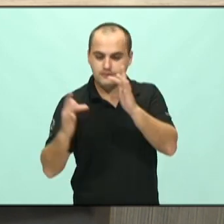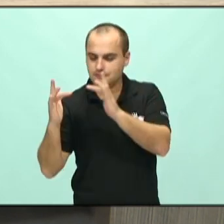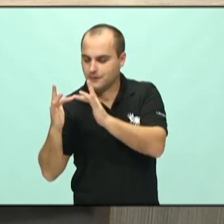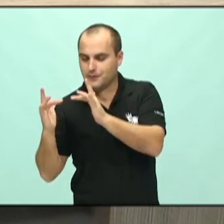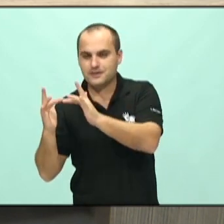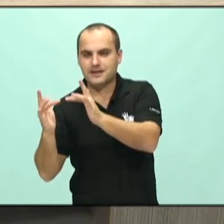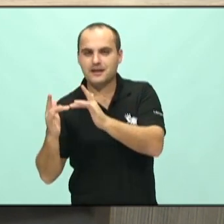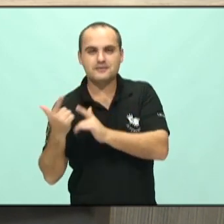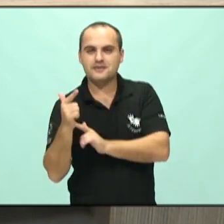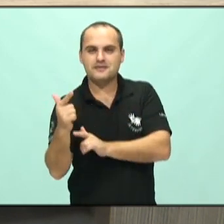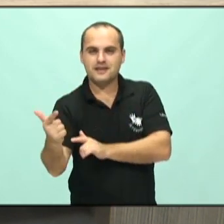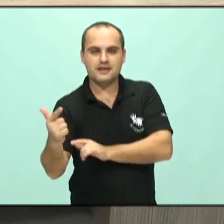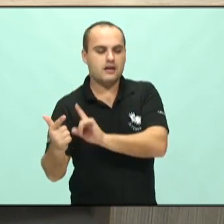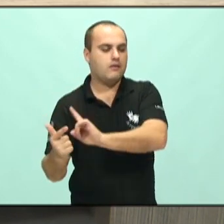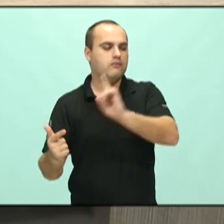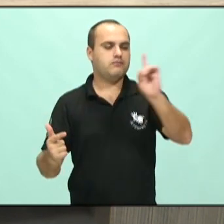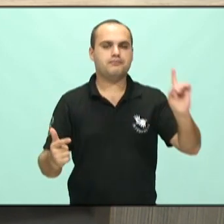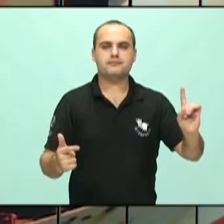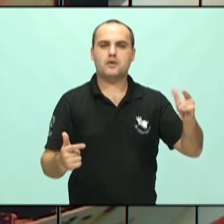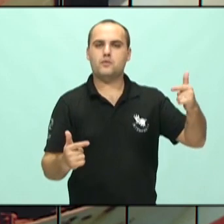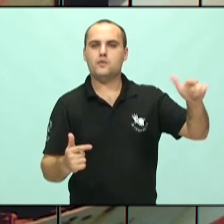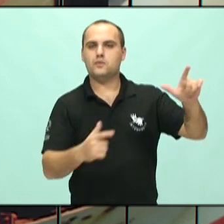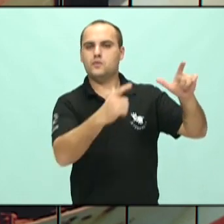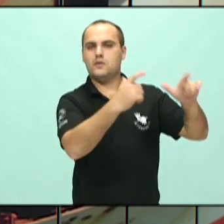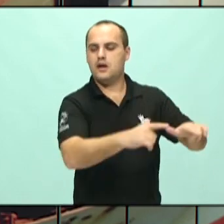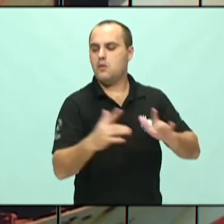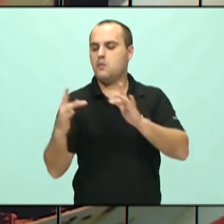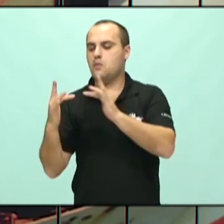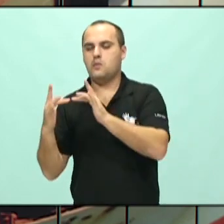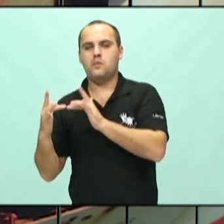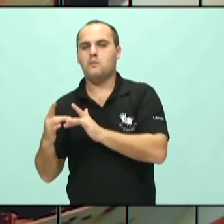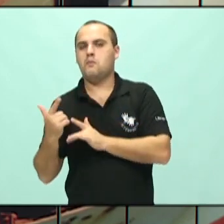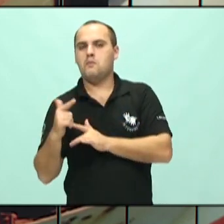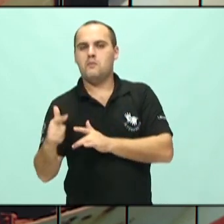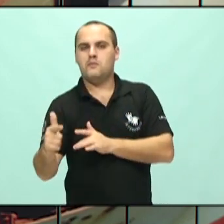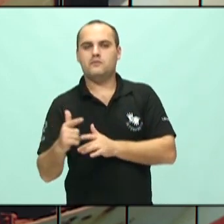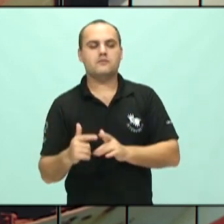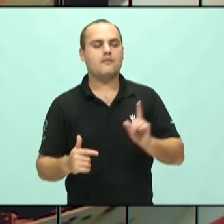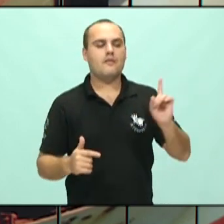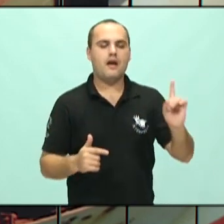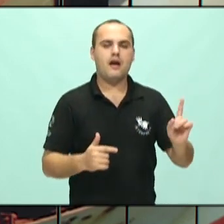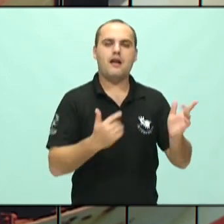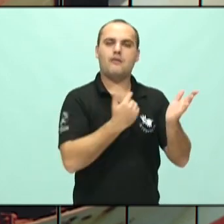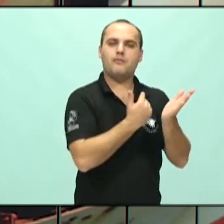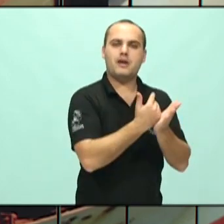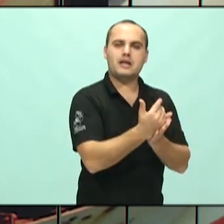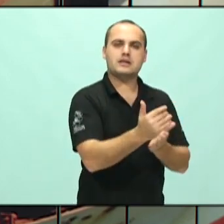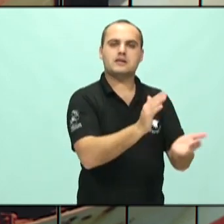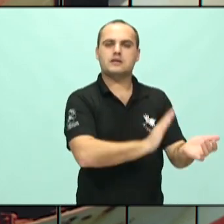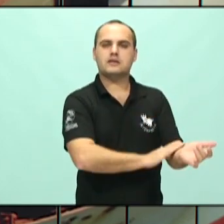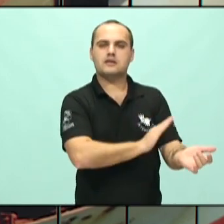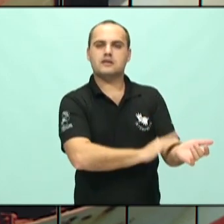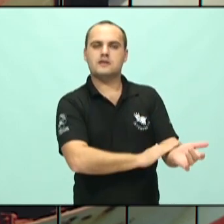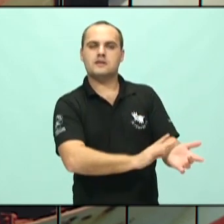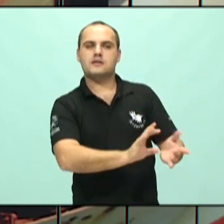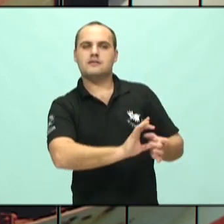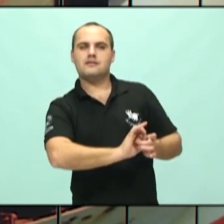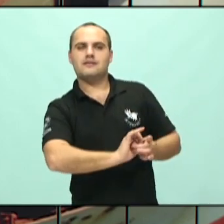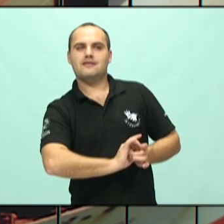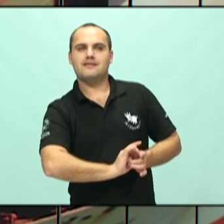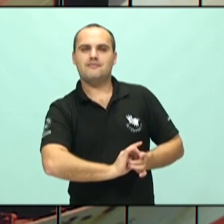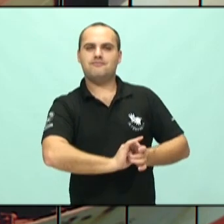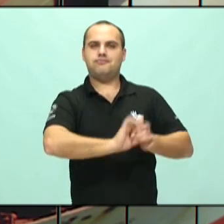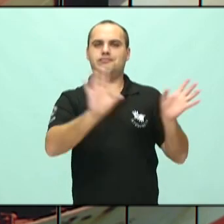estímulos que ele está tendo diário. E aí ele começa a realmente vencer essa dependência. Vencendo essa